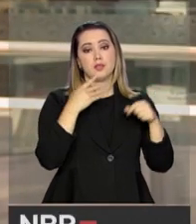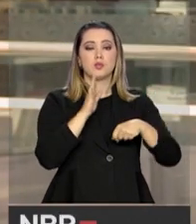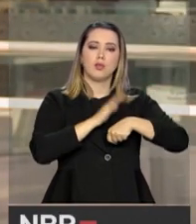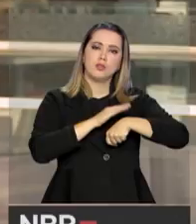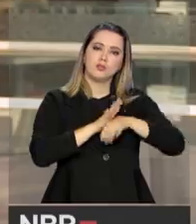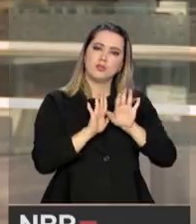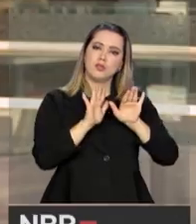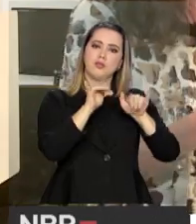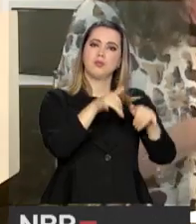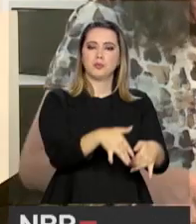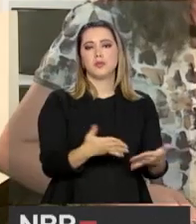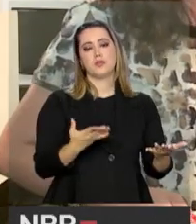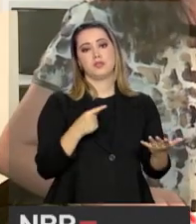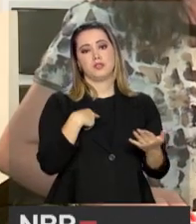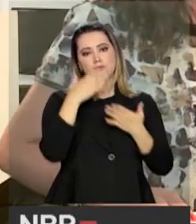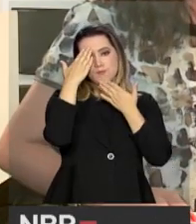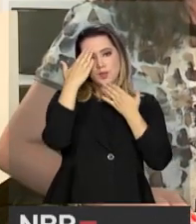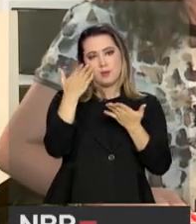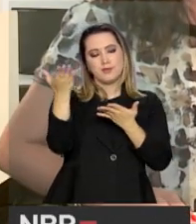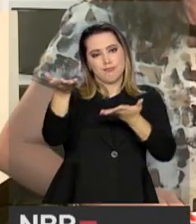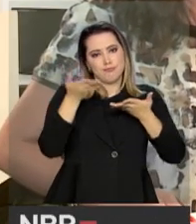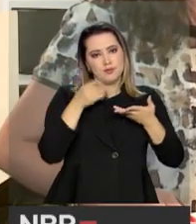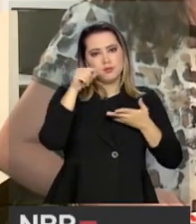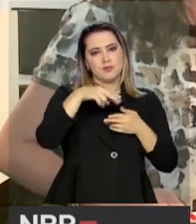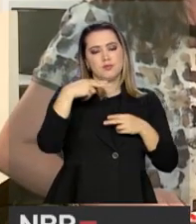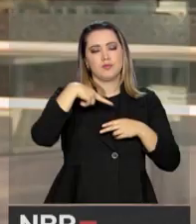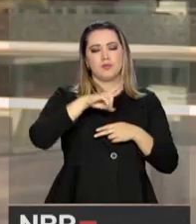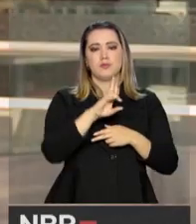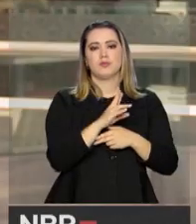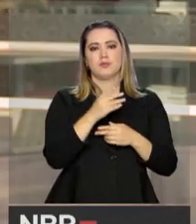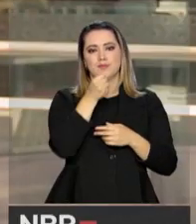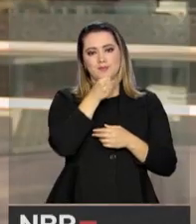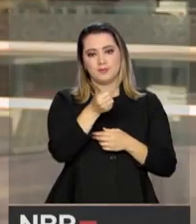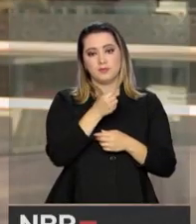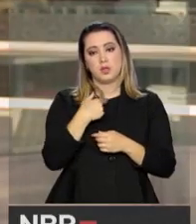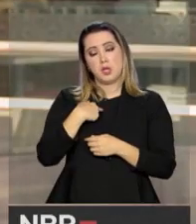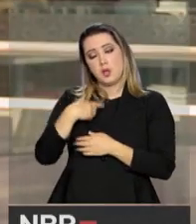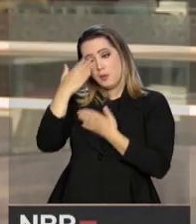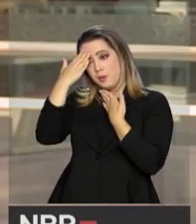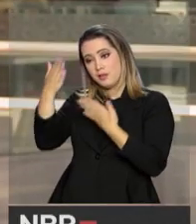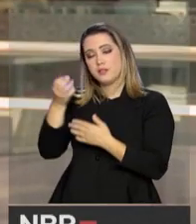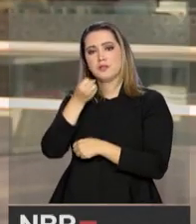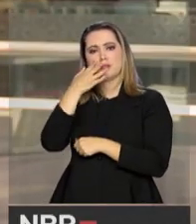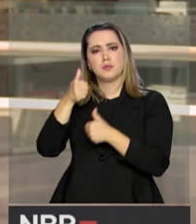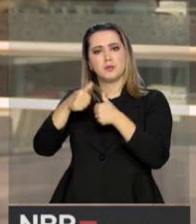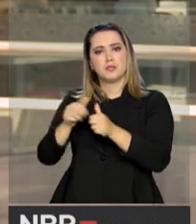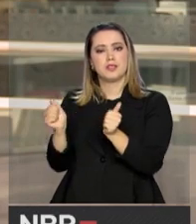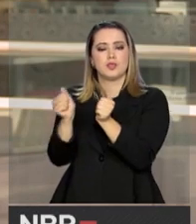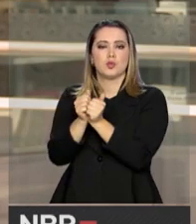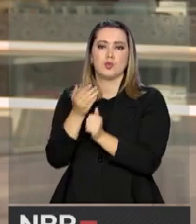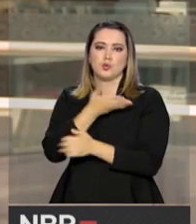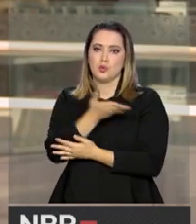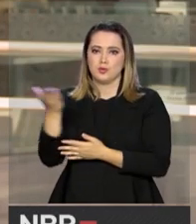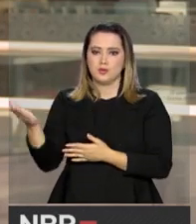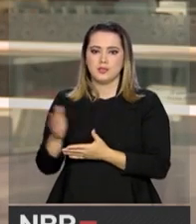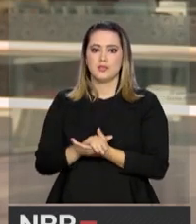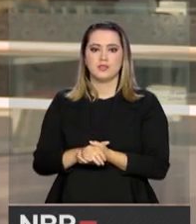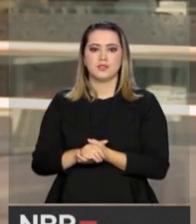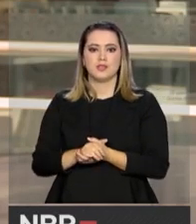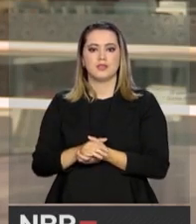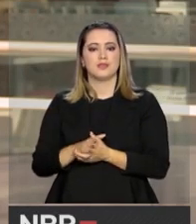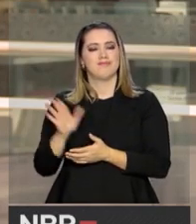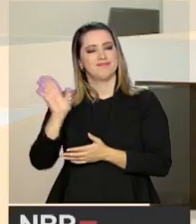nosso programa está chegando ao fim. Eu agradeço a sua participação aqui no NBR Entrevista. Eu que agradeço, Ana. É muito bom estar aqui com vocês e